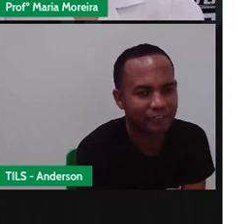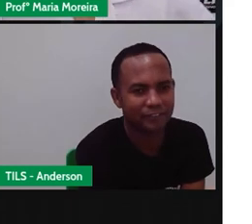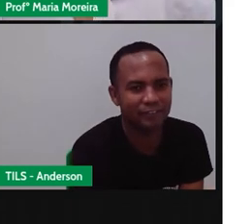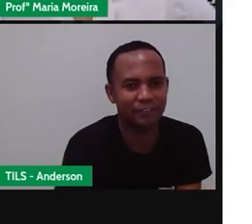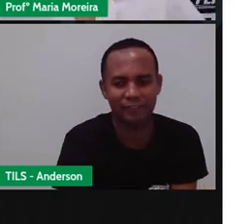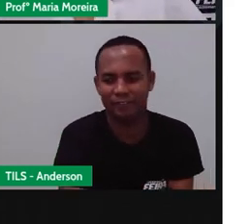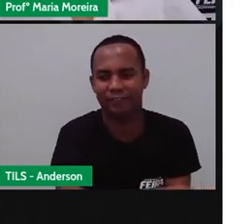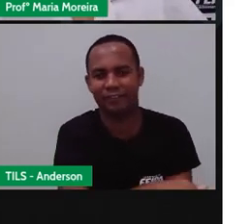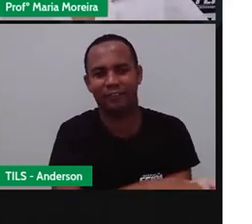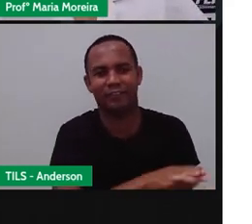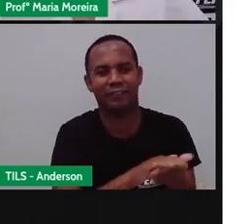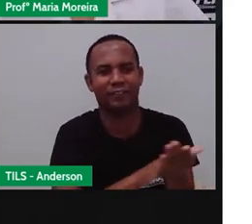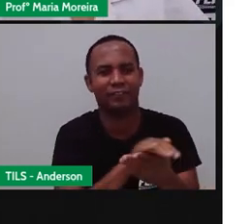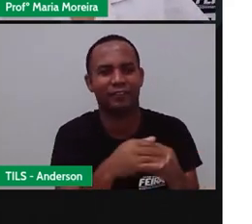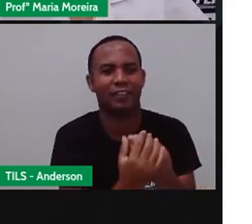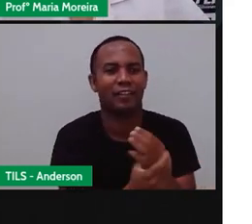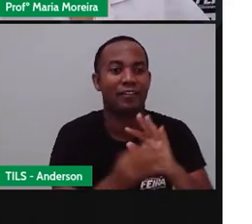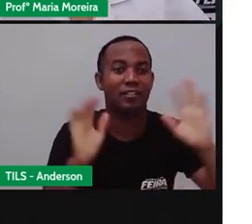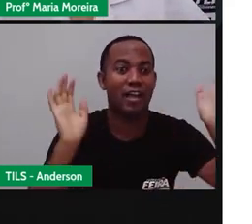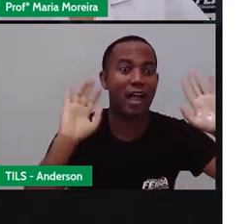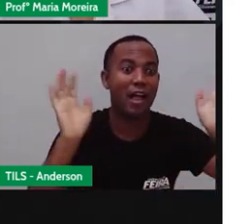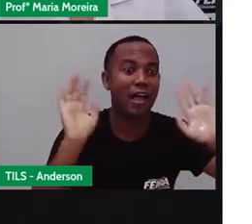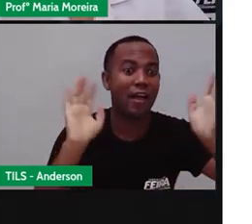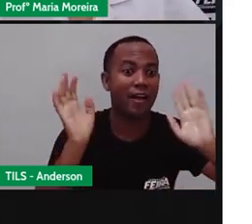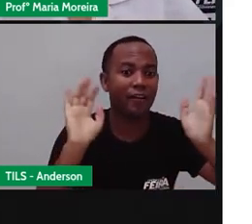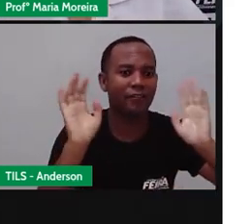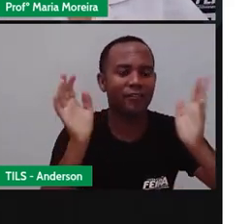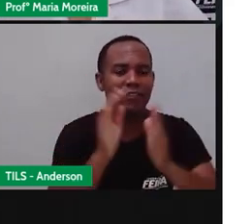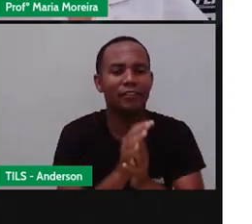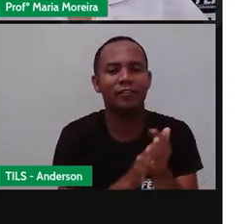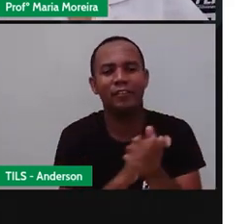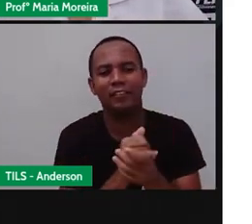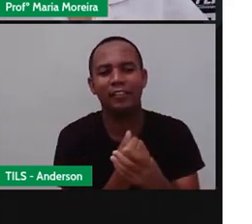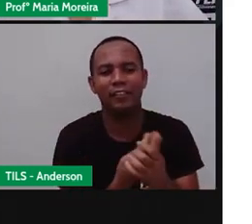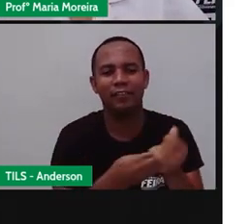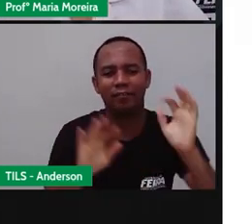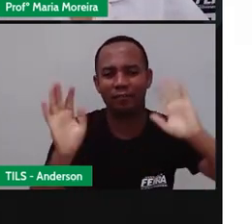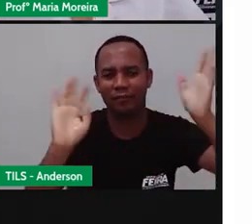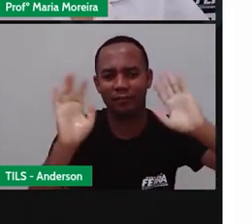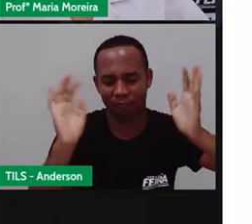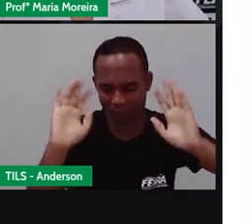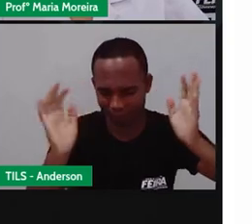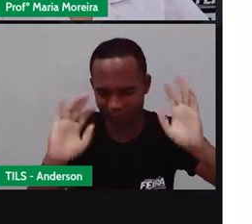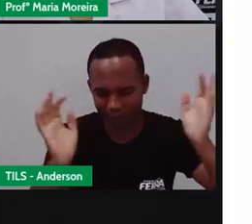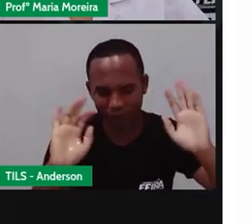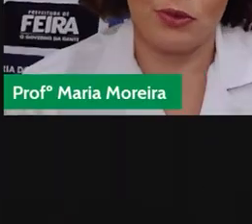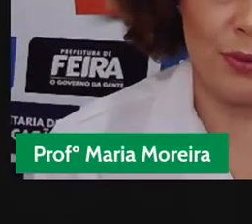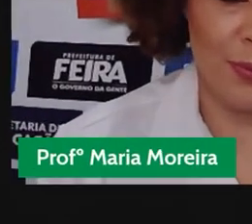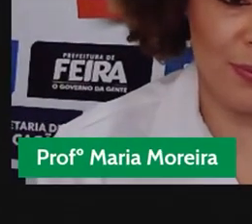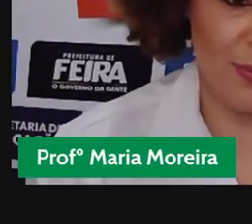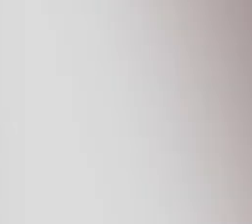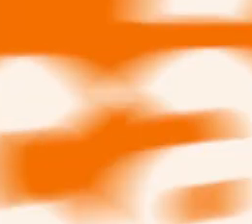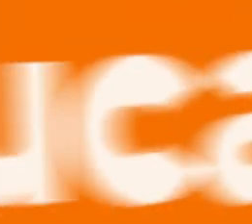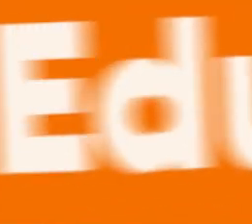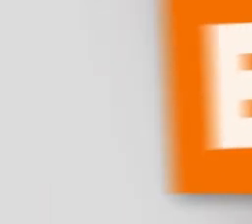Promaria, um beijo de Anderson e até a nossa próxima aula. Beijo!